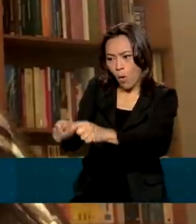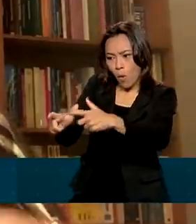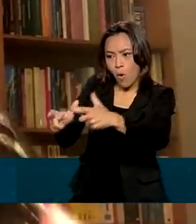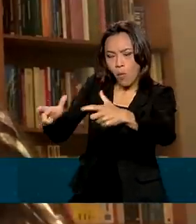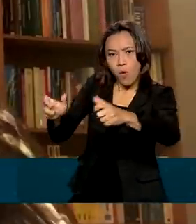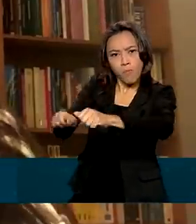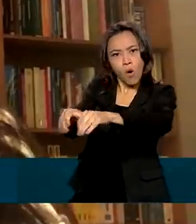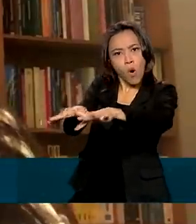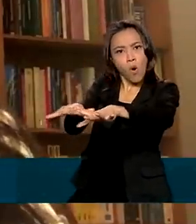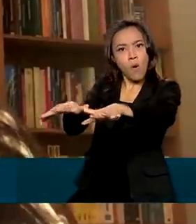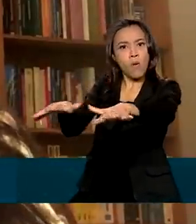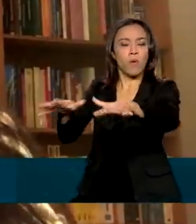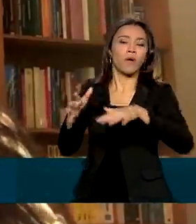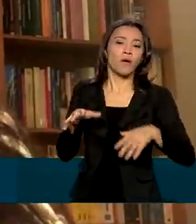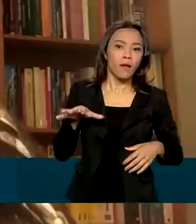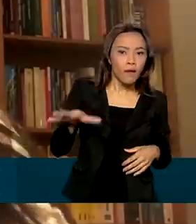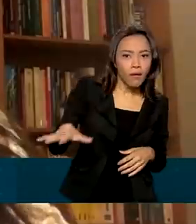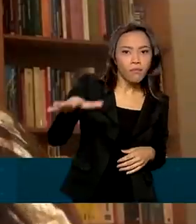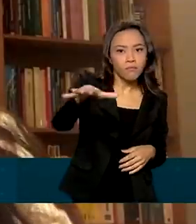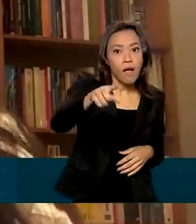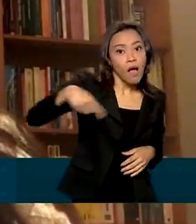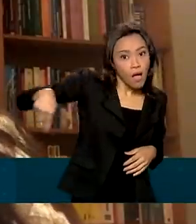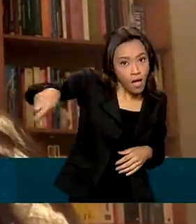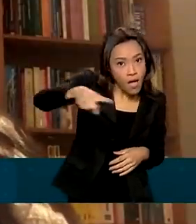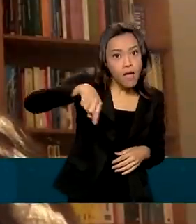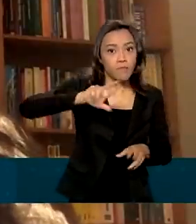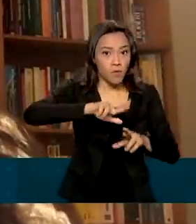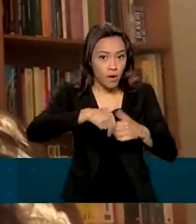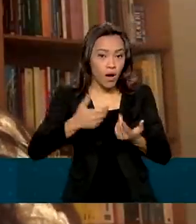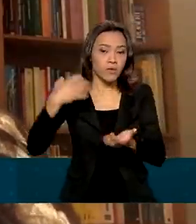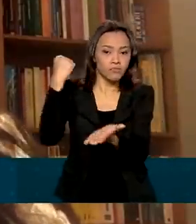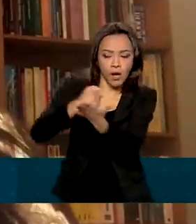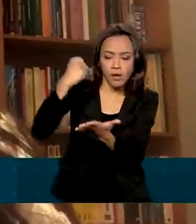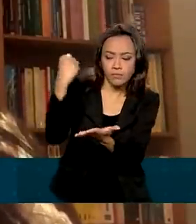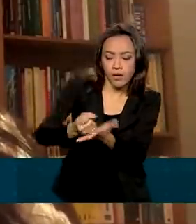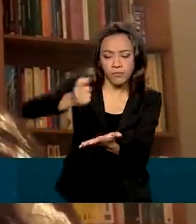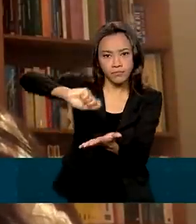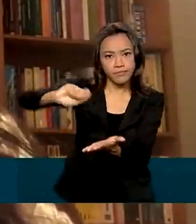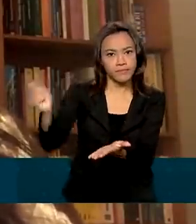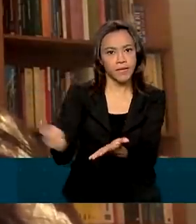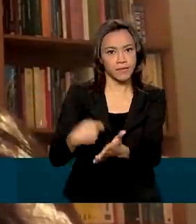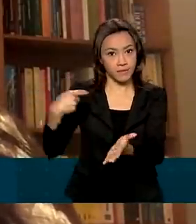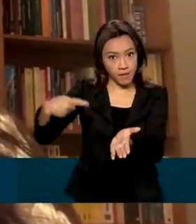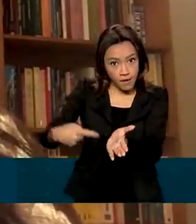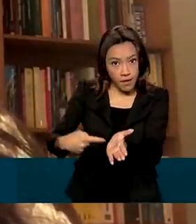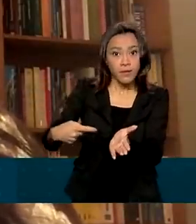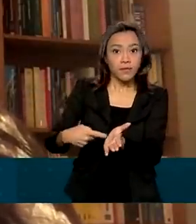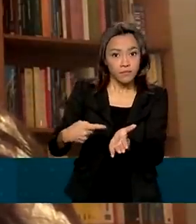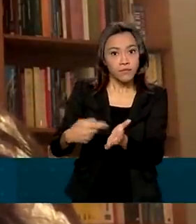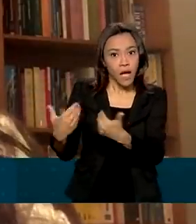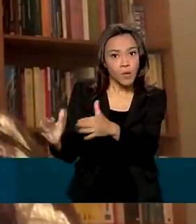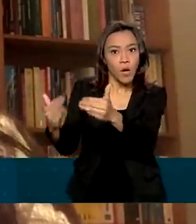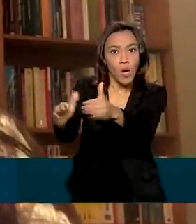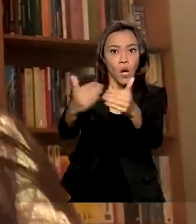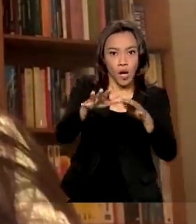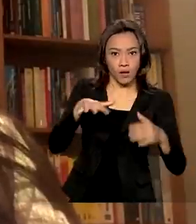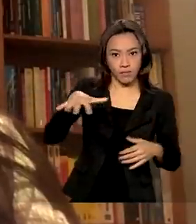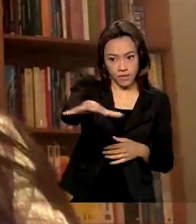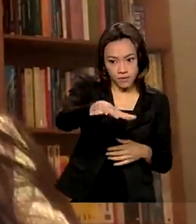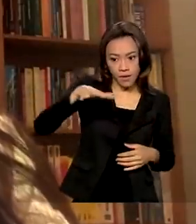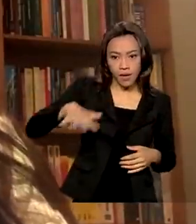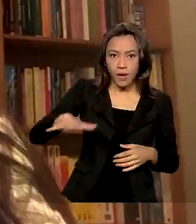ocupação, parte dela foi por meio de carteira de trabalho assinada, o que é um movimento bastante